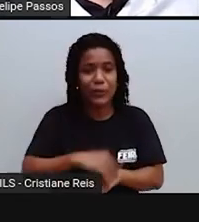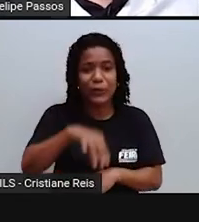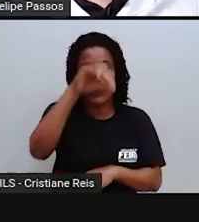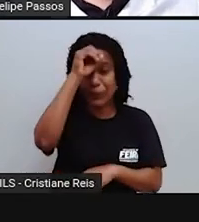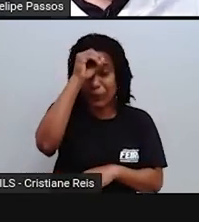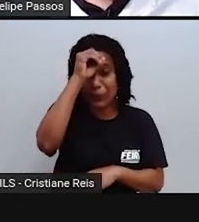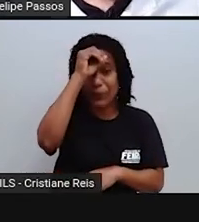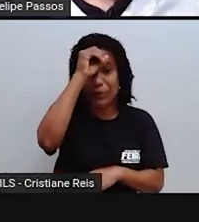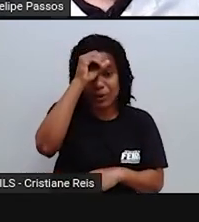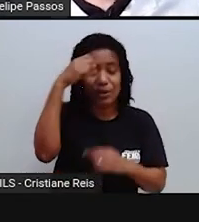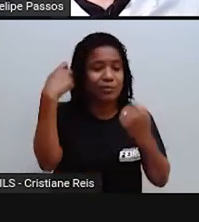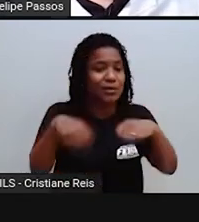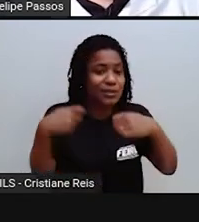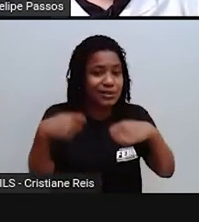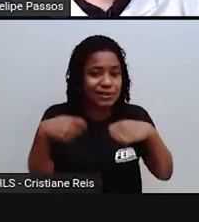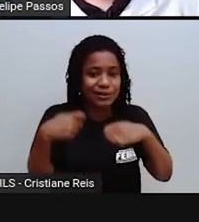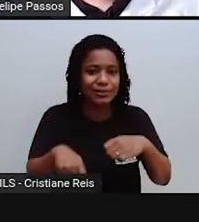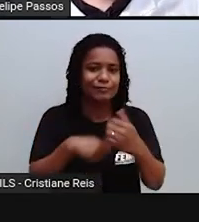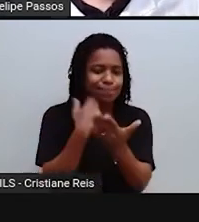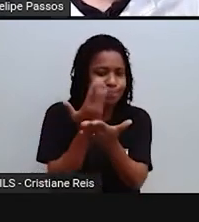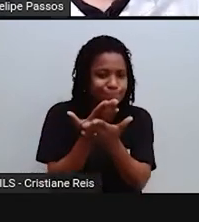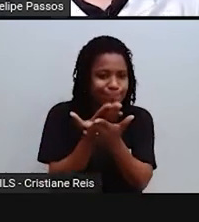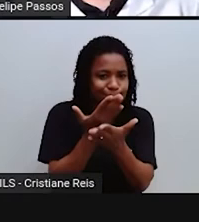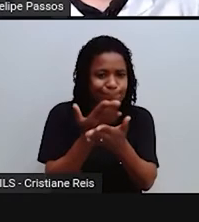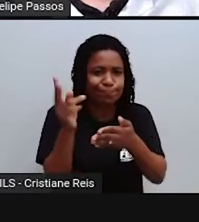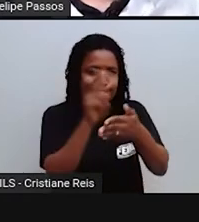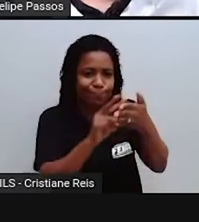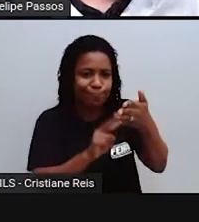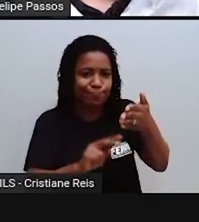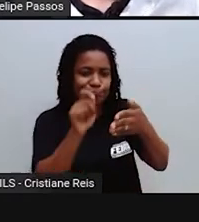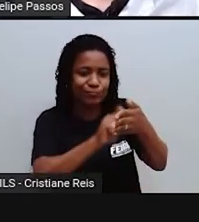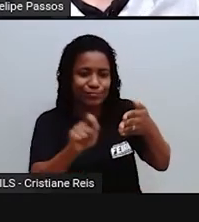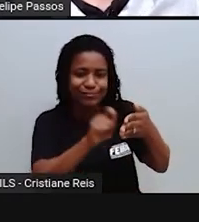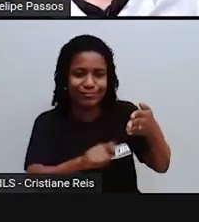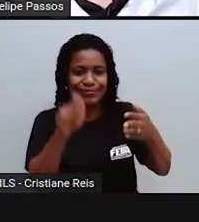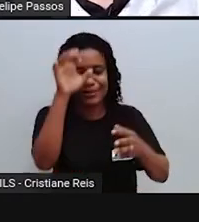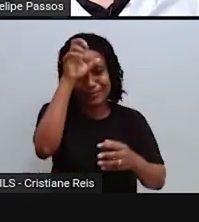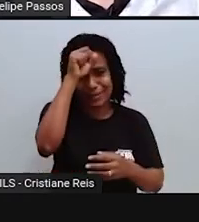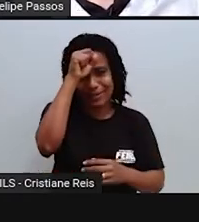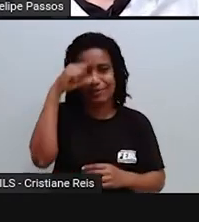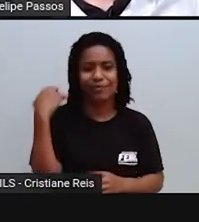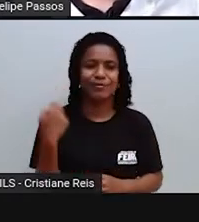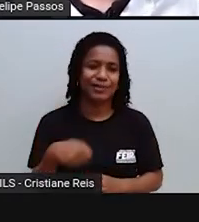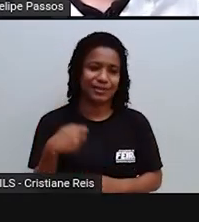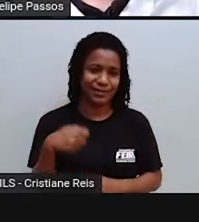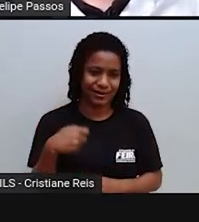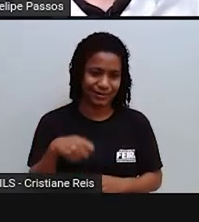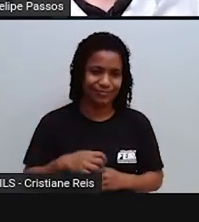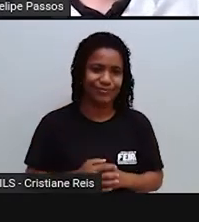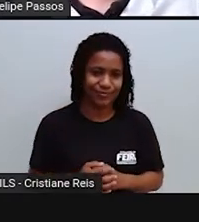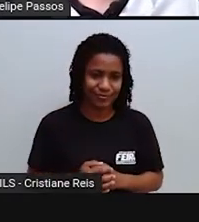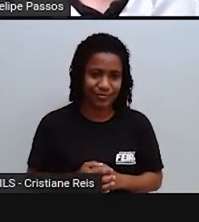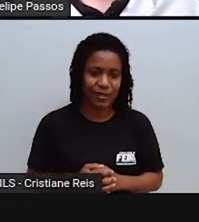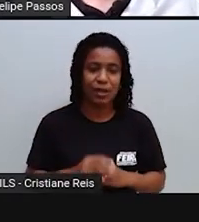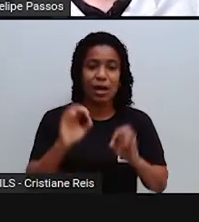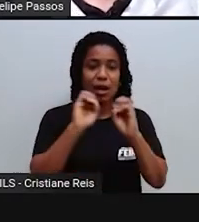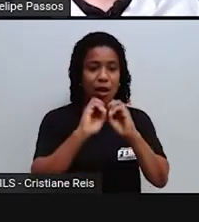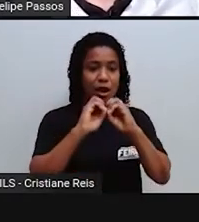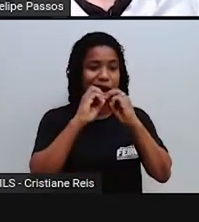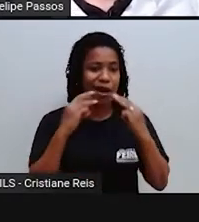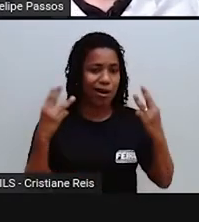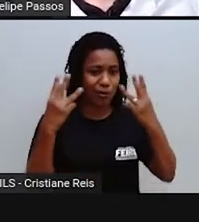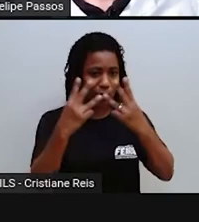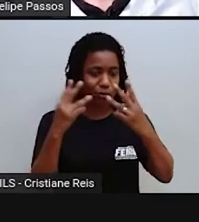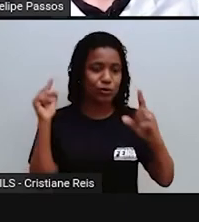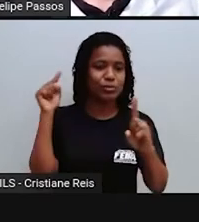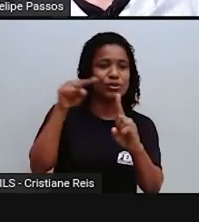É objetivo da ONU que em nenhum país, em nenhuma língua, a pessoa chegue na vida adulta sem saber ler e